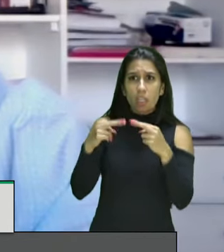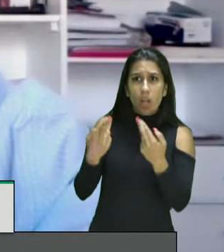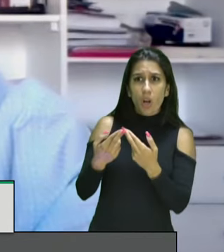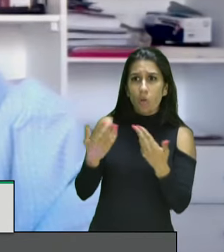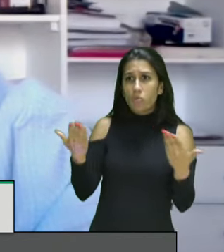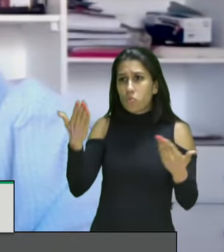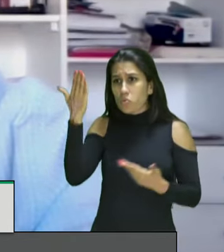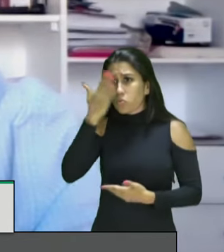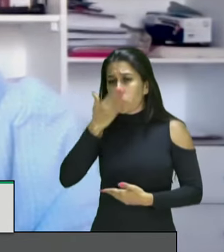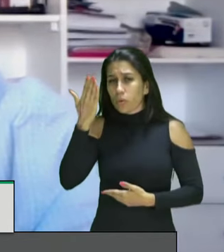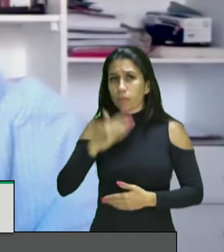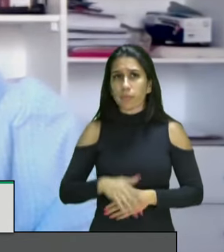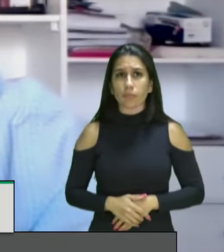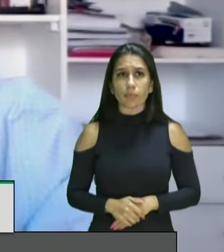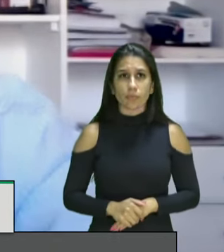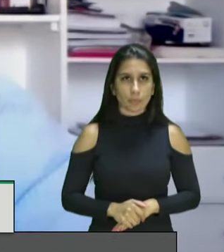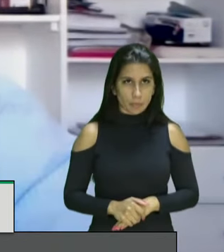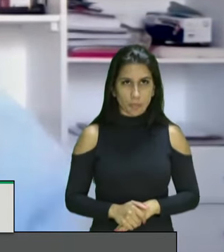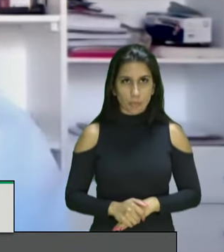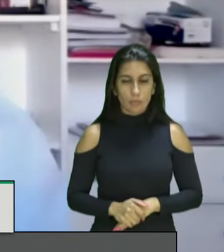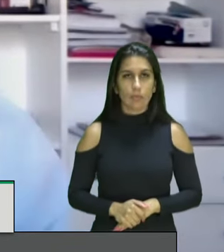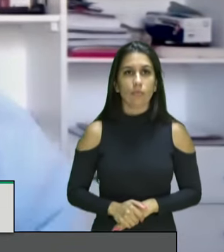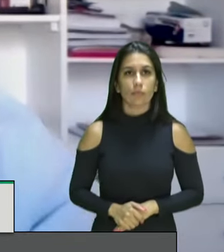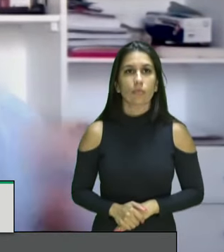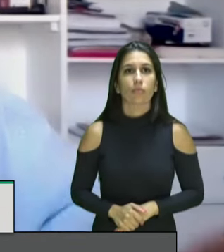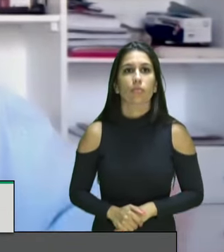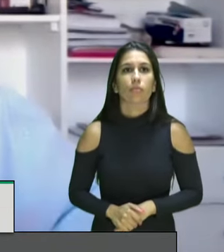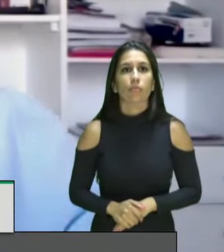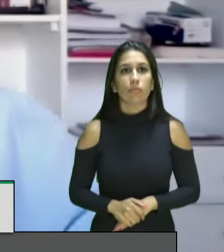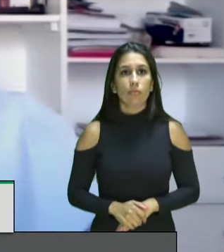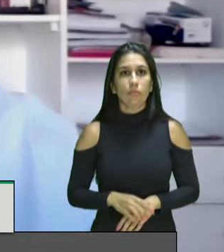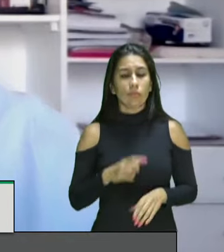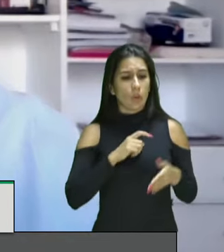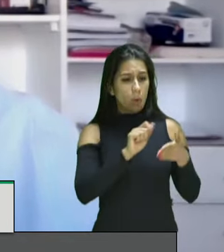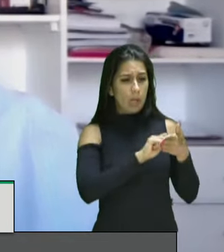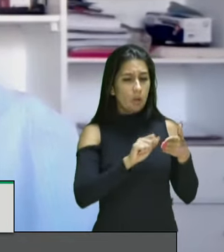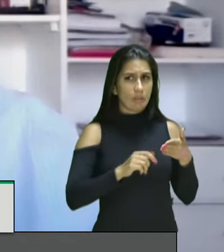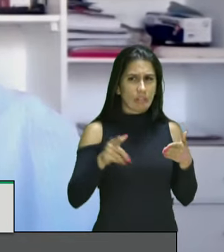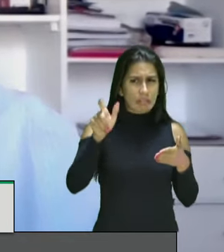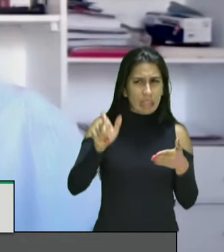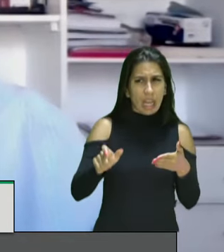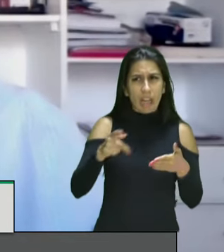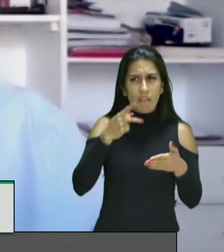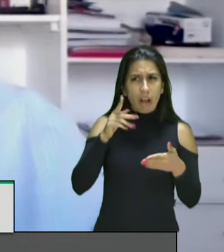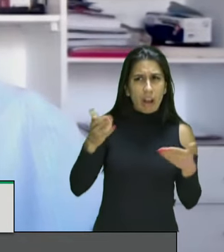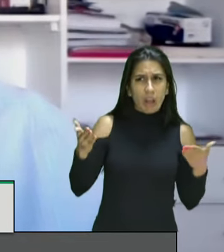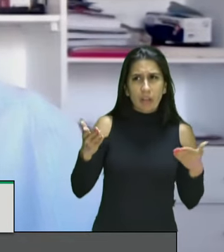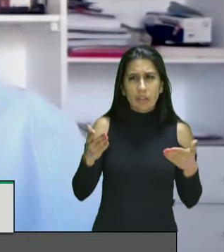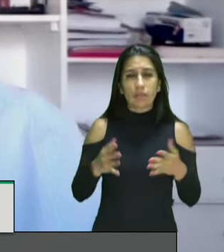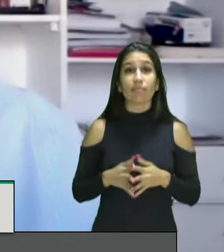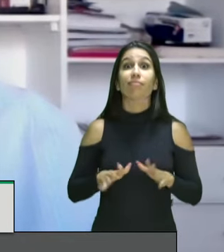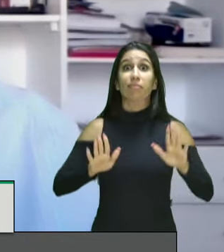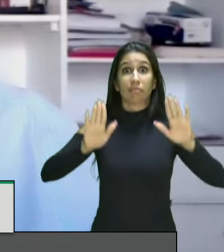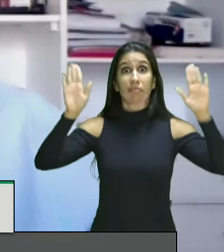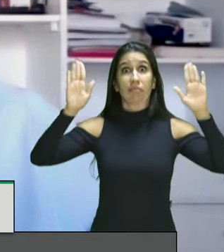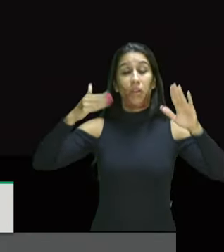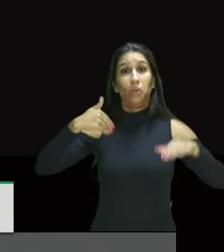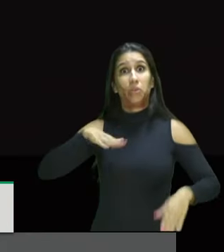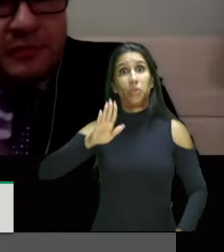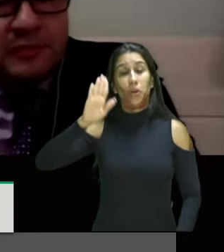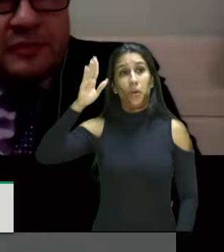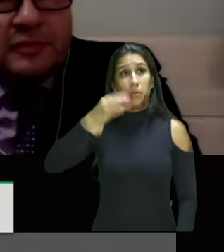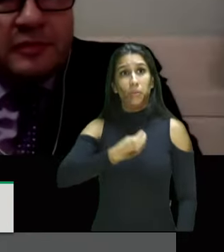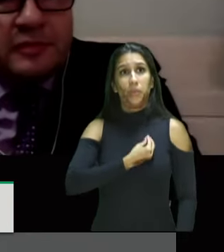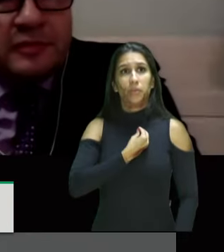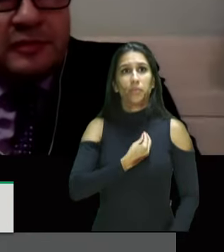sessão não sei se ele solicitou eu anotei aqui mas talvez tenha sido um equívoco estou presente deputado ah pois não